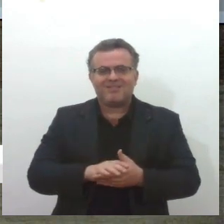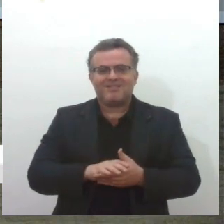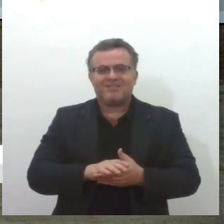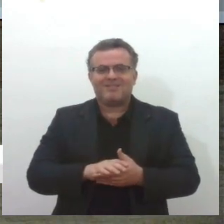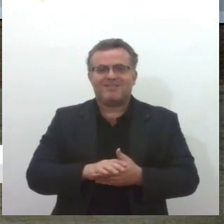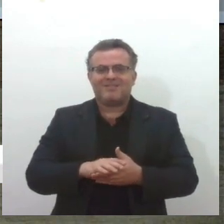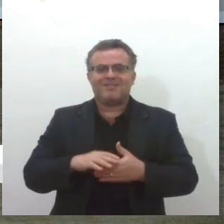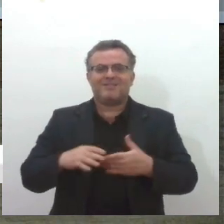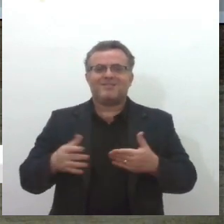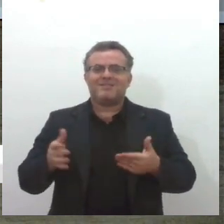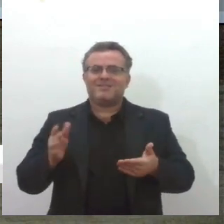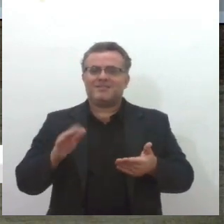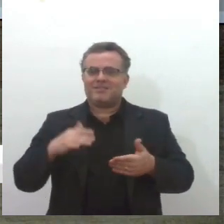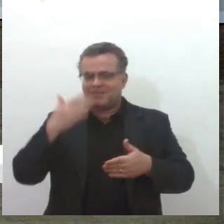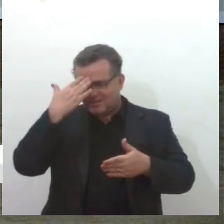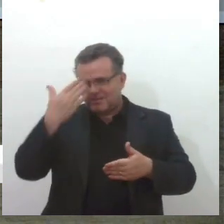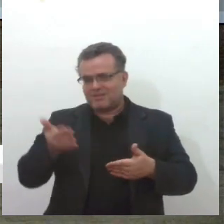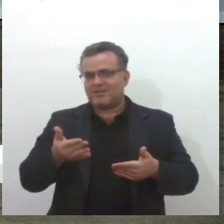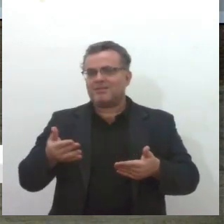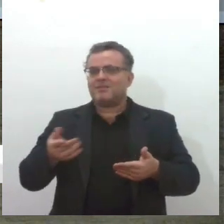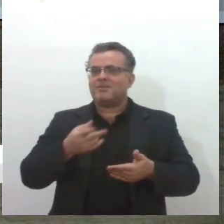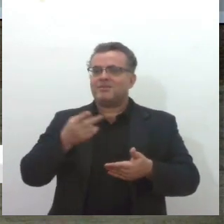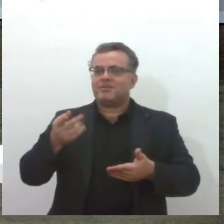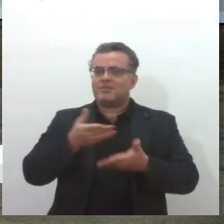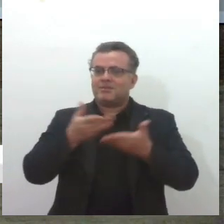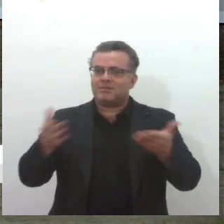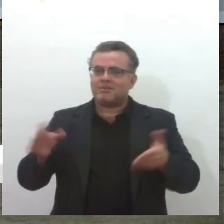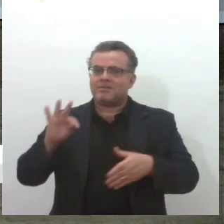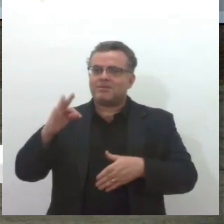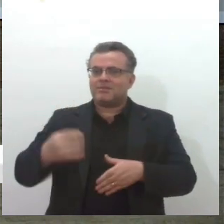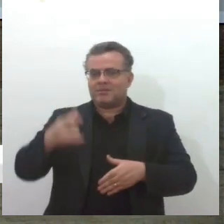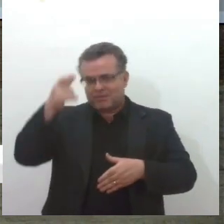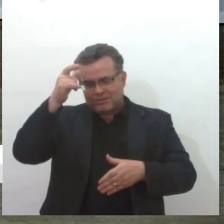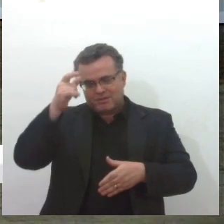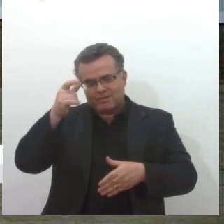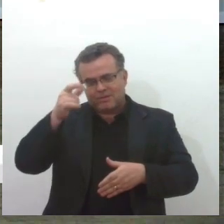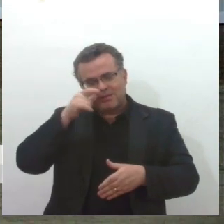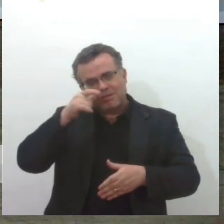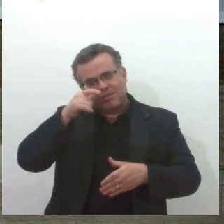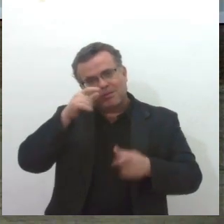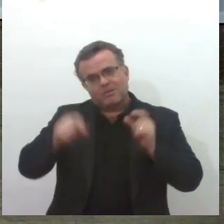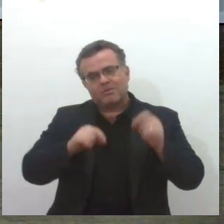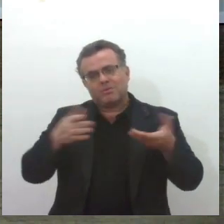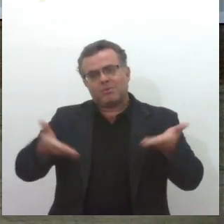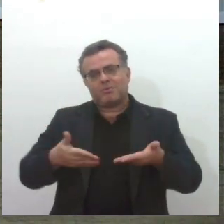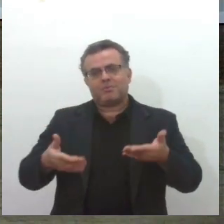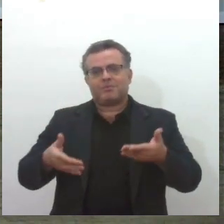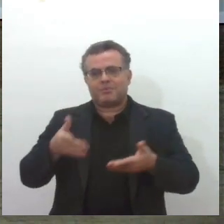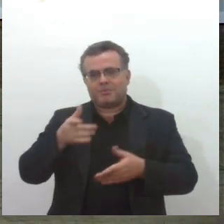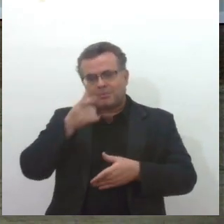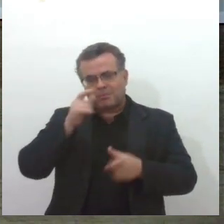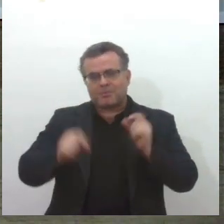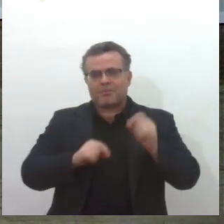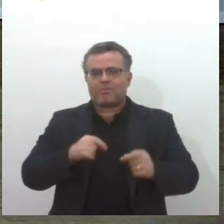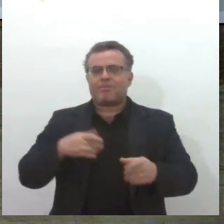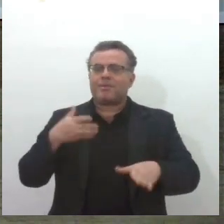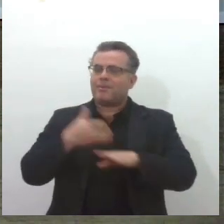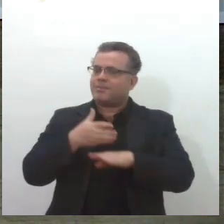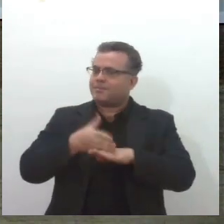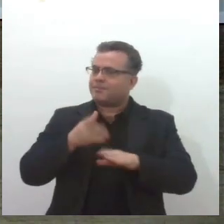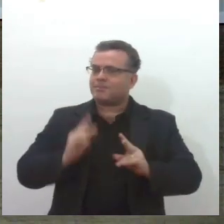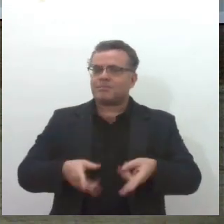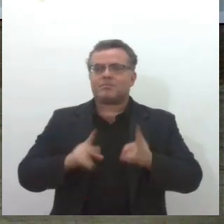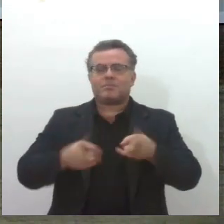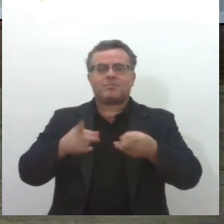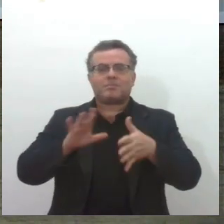Olha, obrigada a vocês, obrigada aos nossos telespectadores que acompanharam o bate-papo de hoje e continue acompanhando a programação